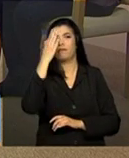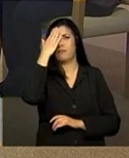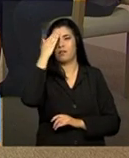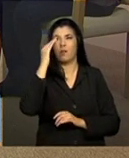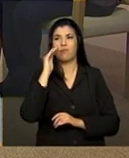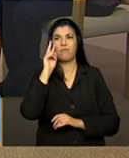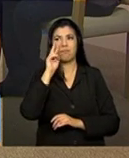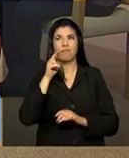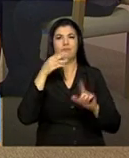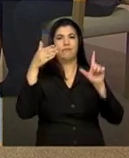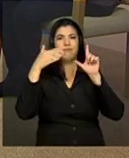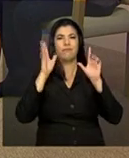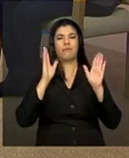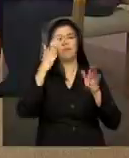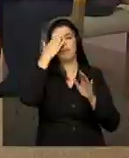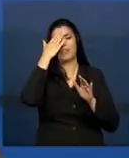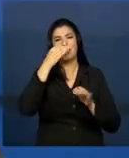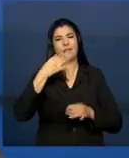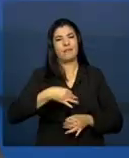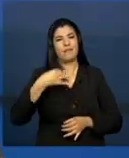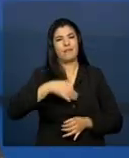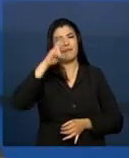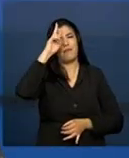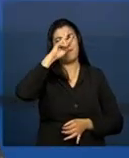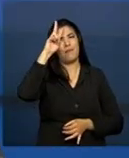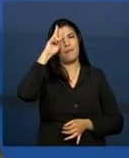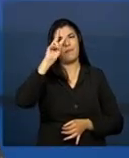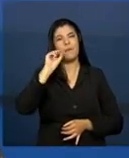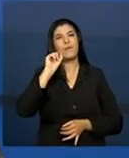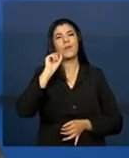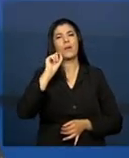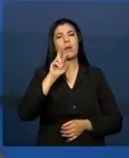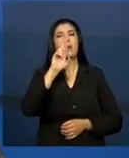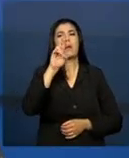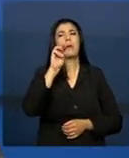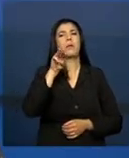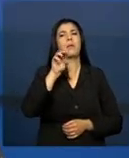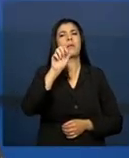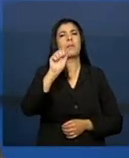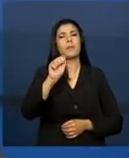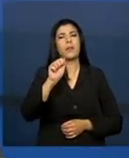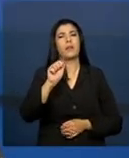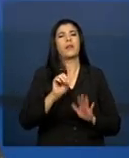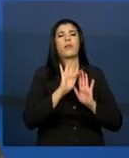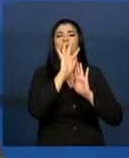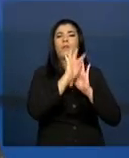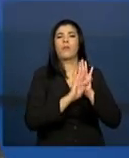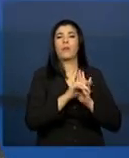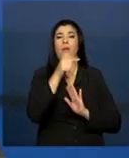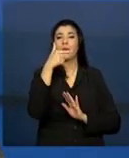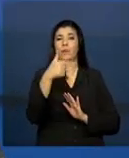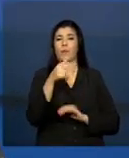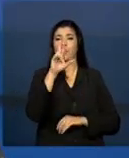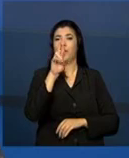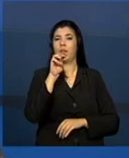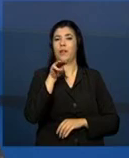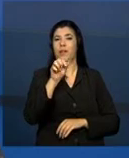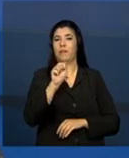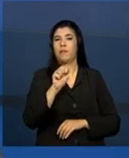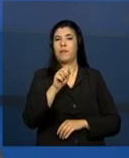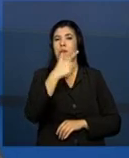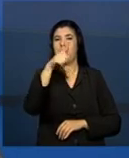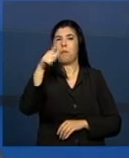certamente, muitas vão lembrar deste nome, o formulário 2 do RMA, que era onde a